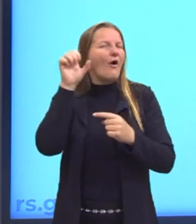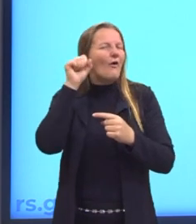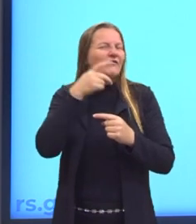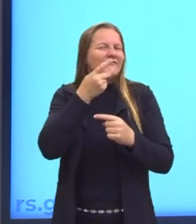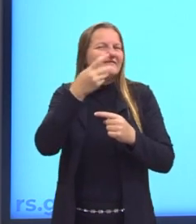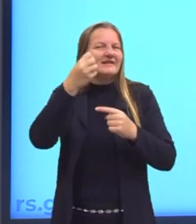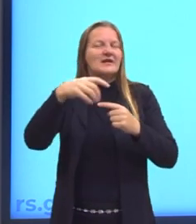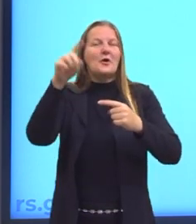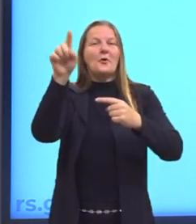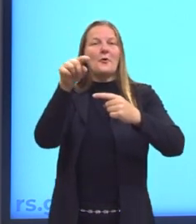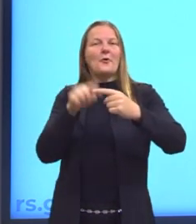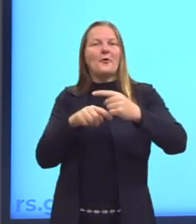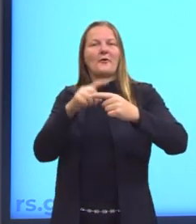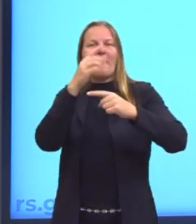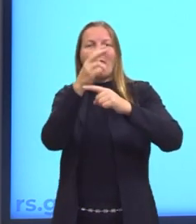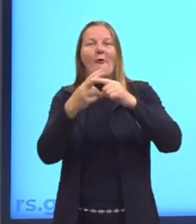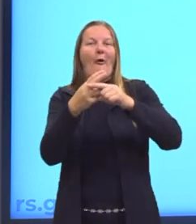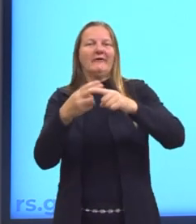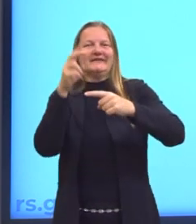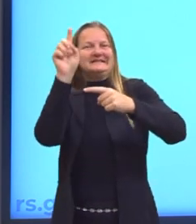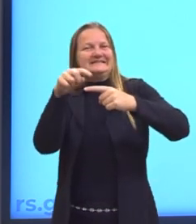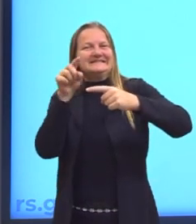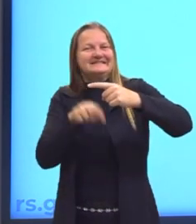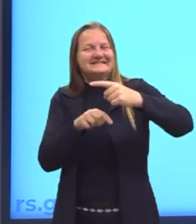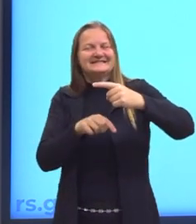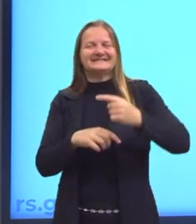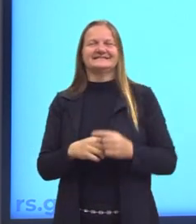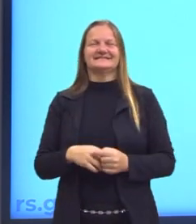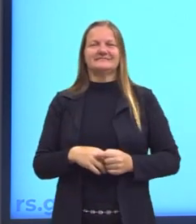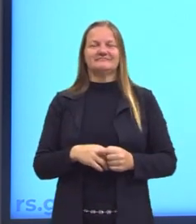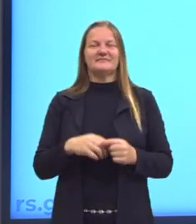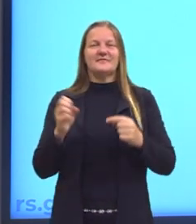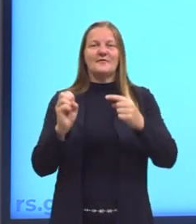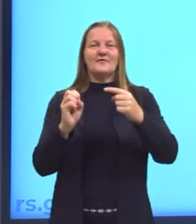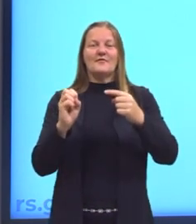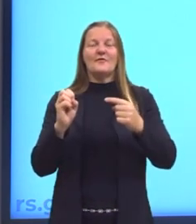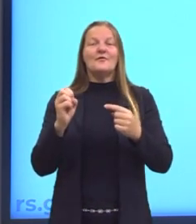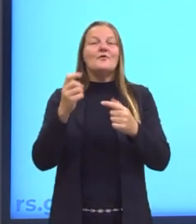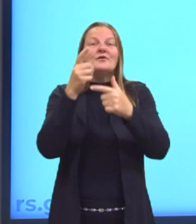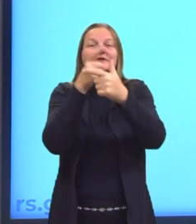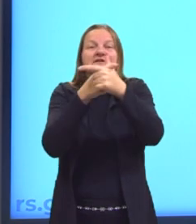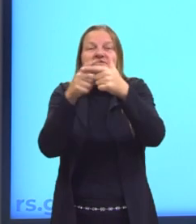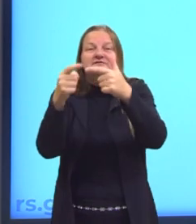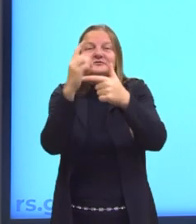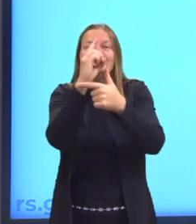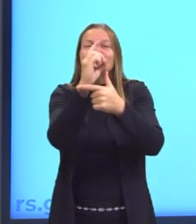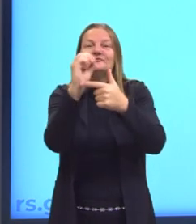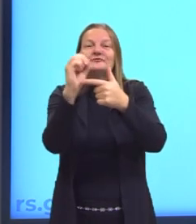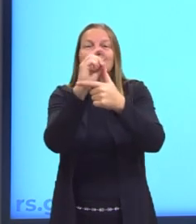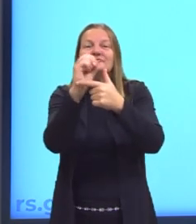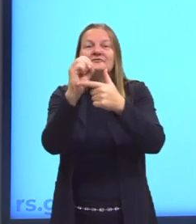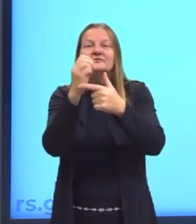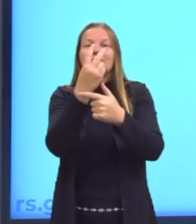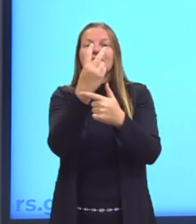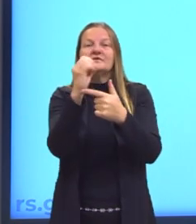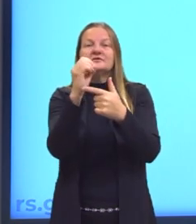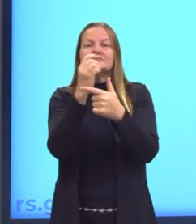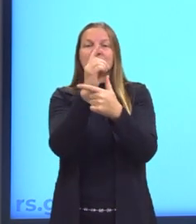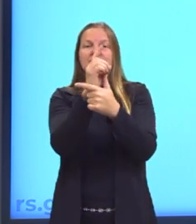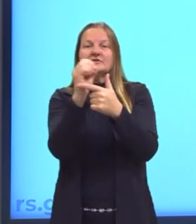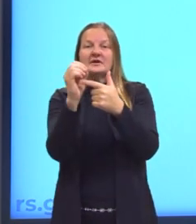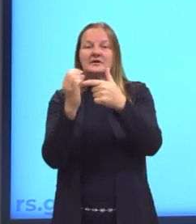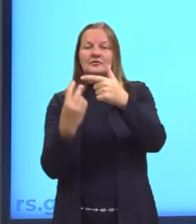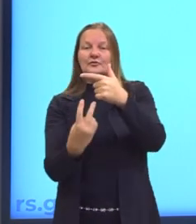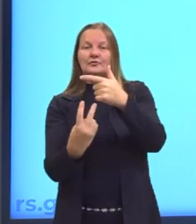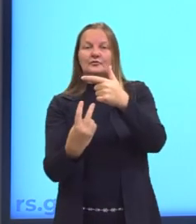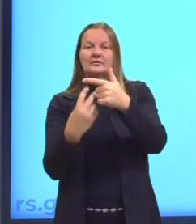cortar os zeros? Na verdade eu estou pegando esses valores e estou dividindo por 10. 20 dividido por 10 é 2.